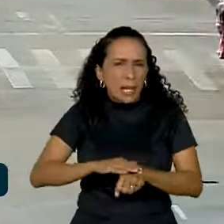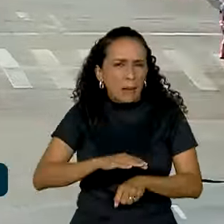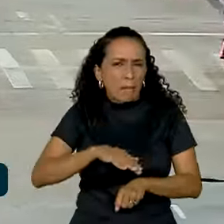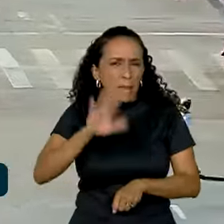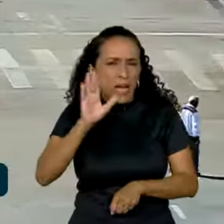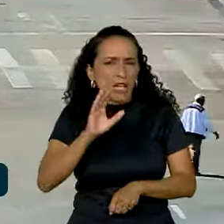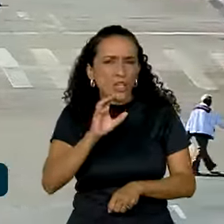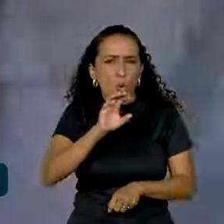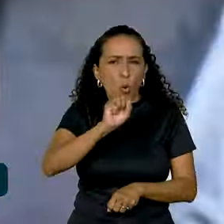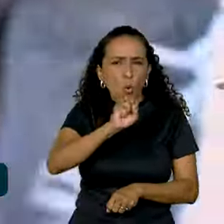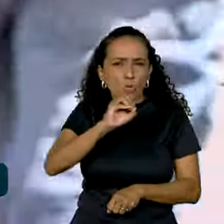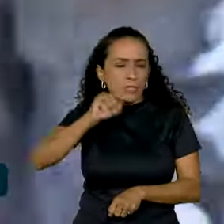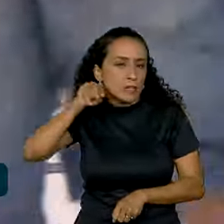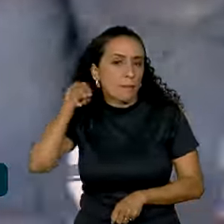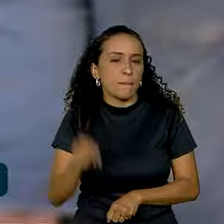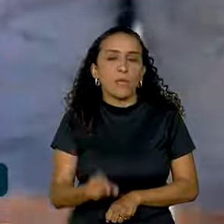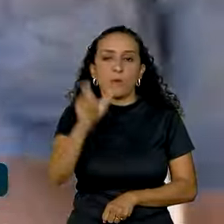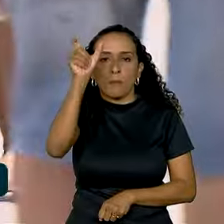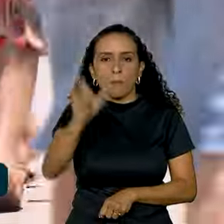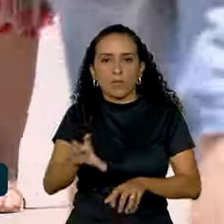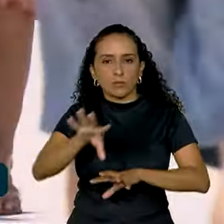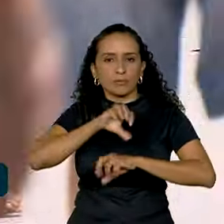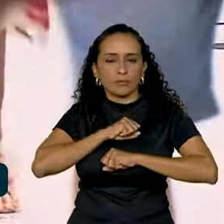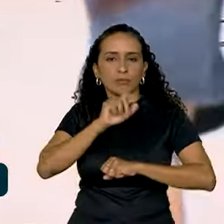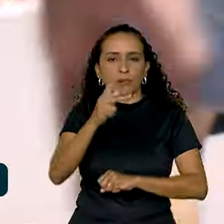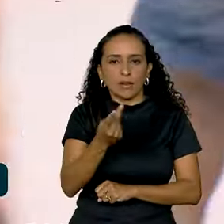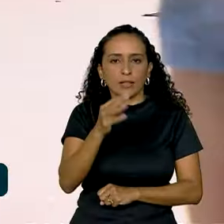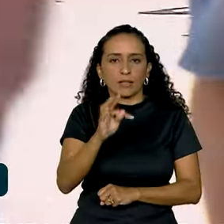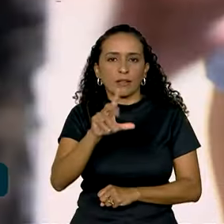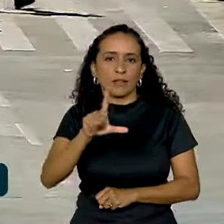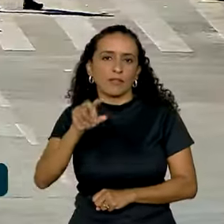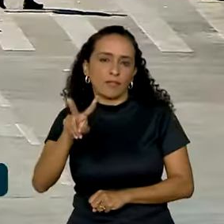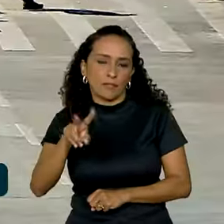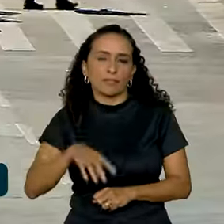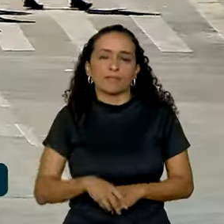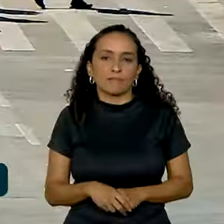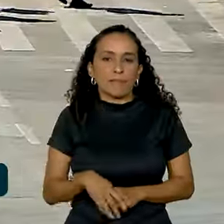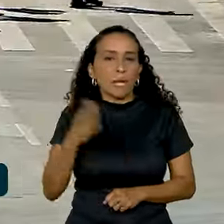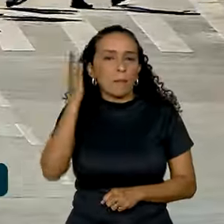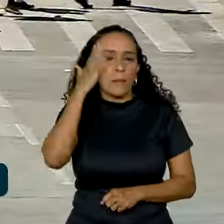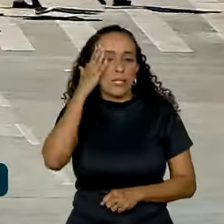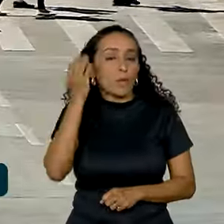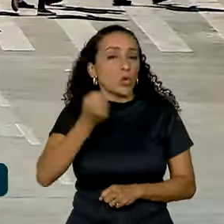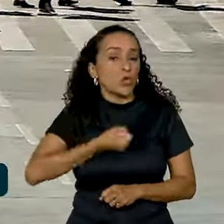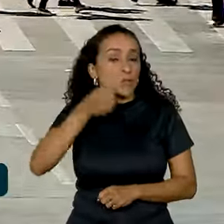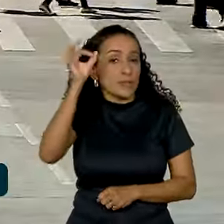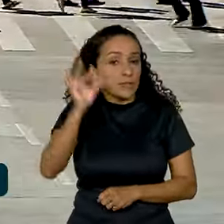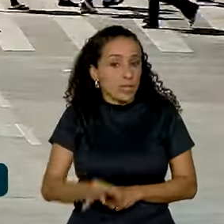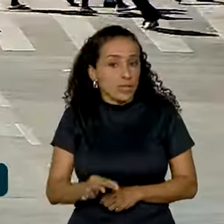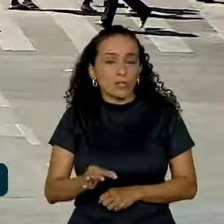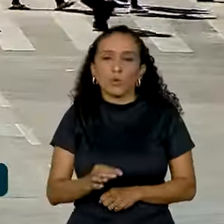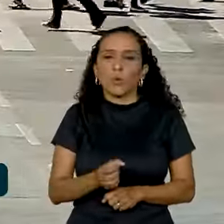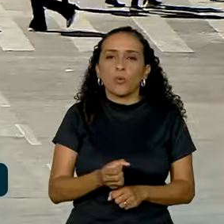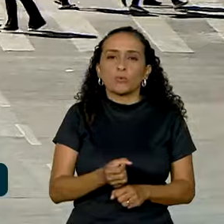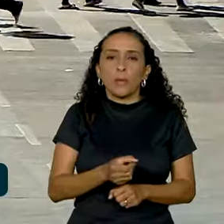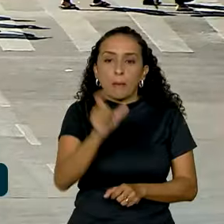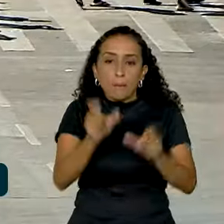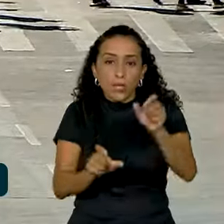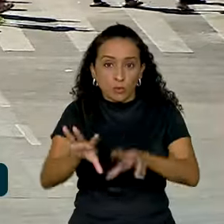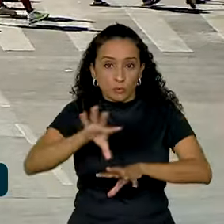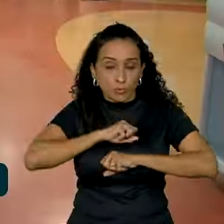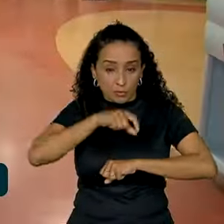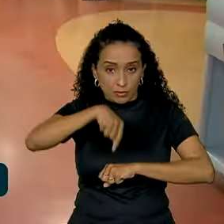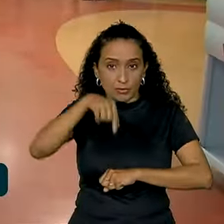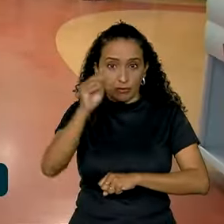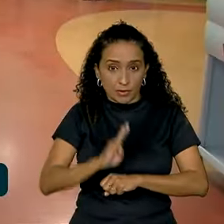800 mil pessoas infectadas pelo HTLV. Para saber o número exato de contaminados